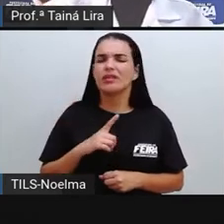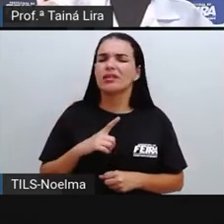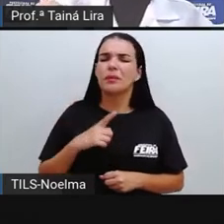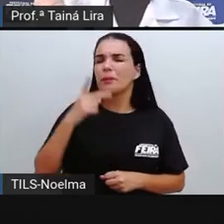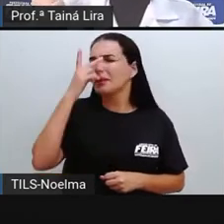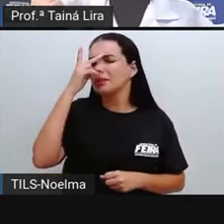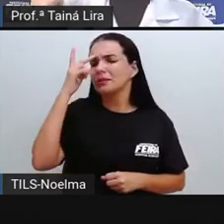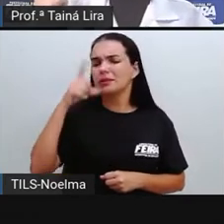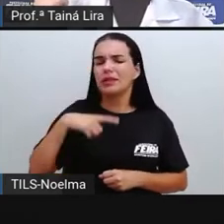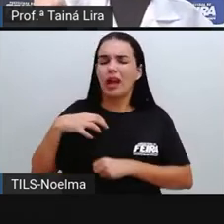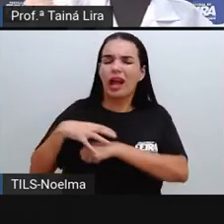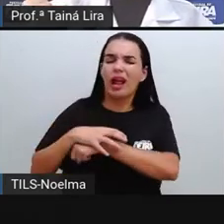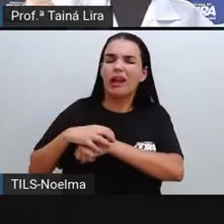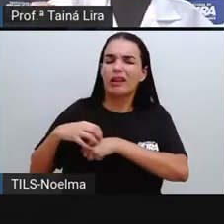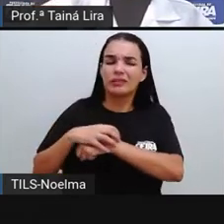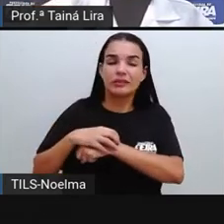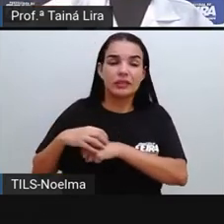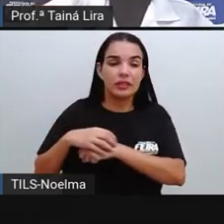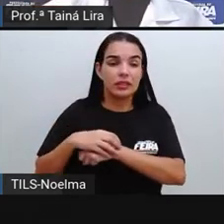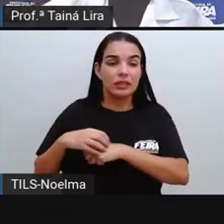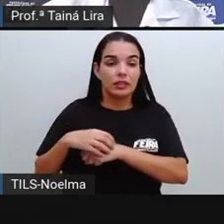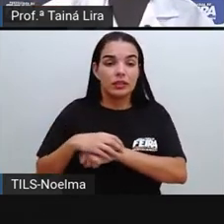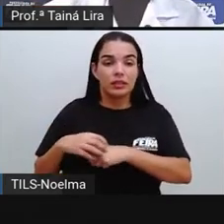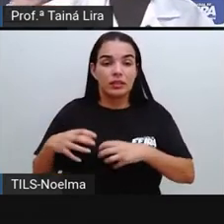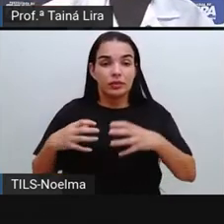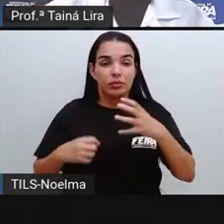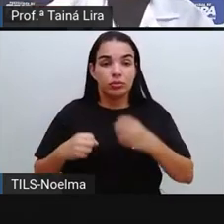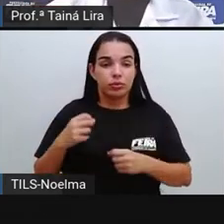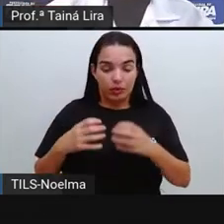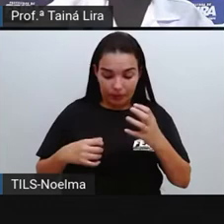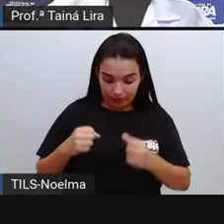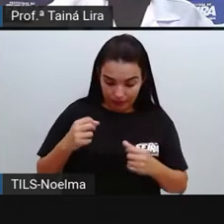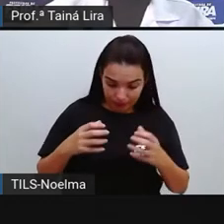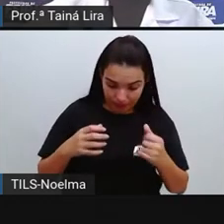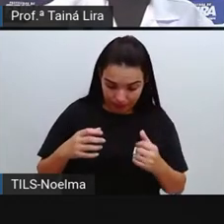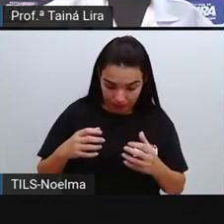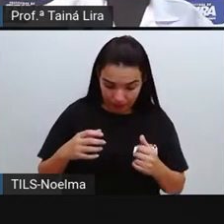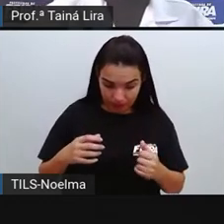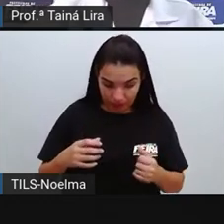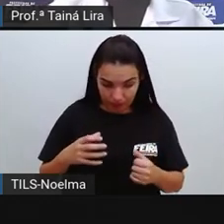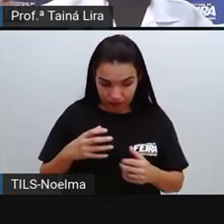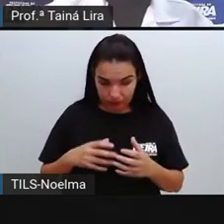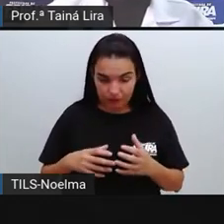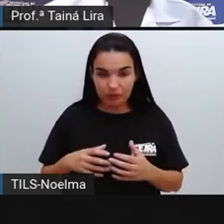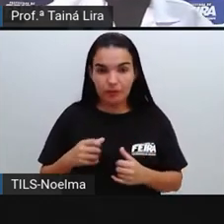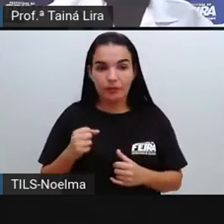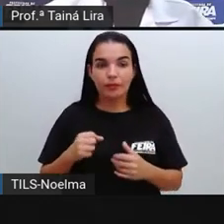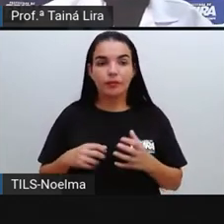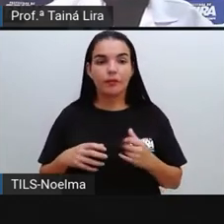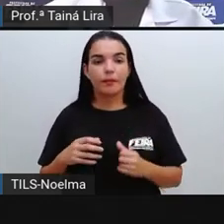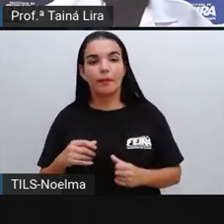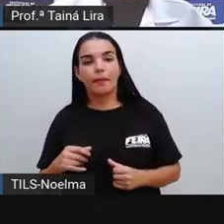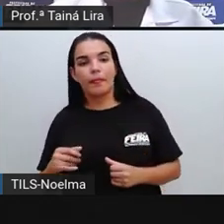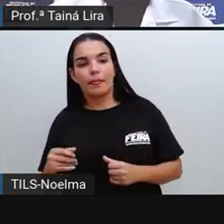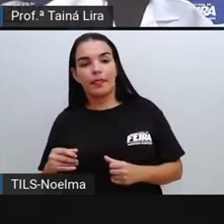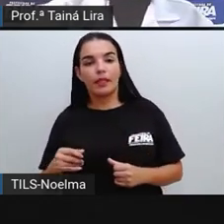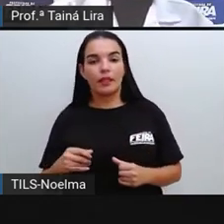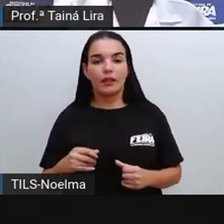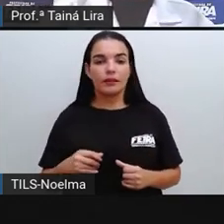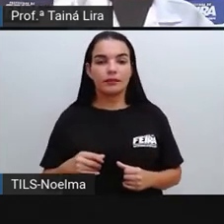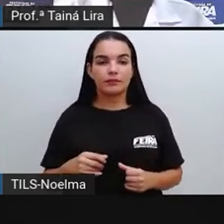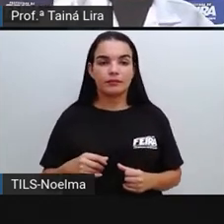leite, lembra que a Pró falou das alergias alimentares, que não podem, né, tomar leite, ela tem alergia, ela não pode tomar leite